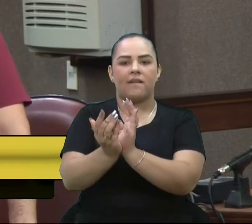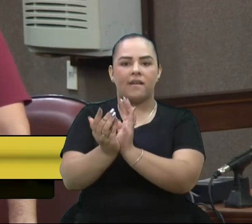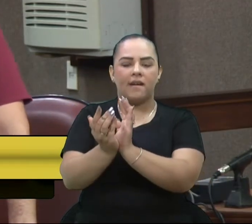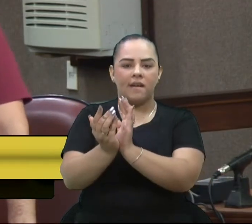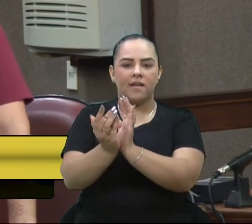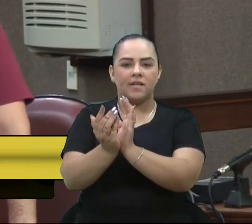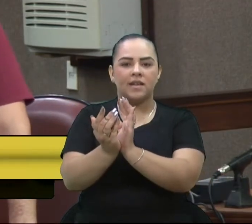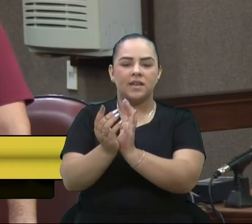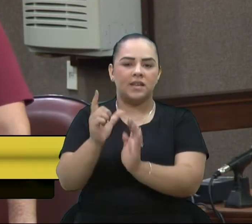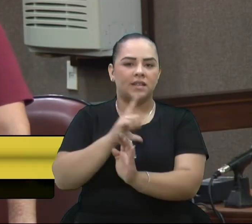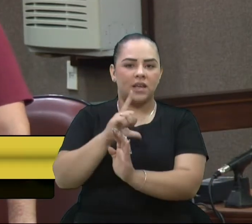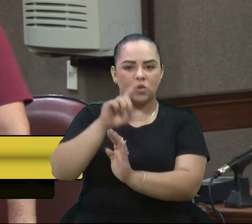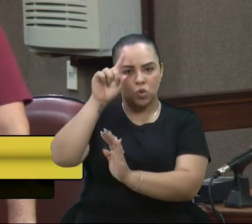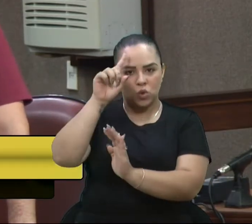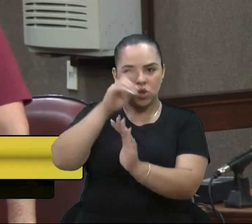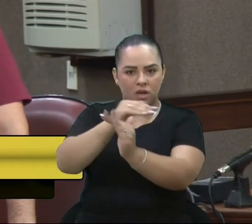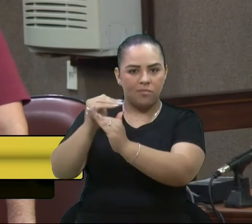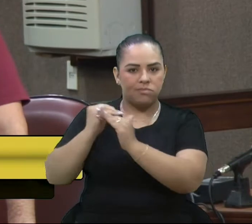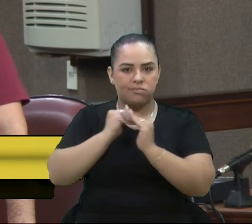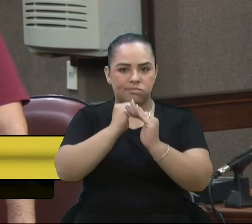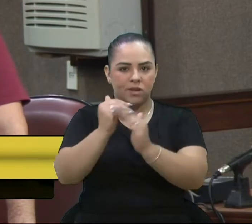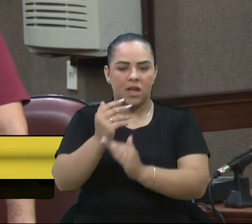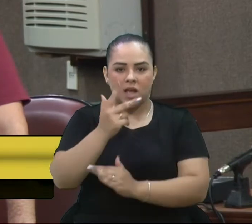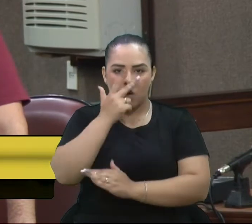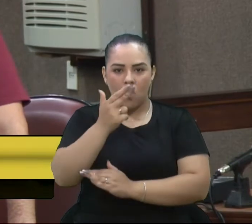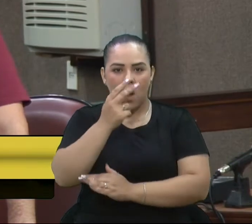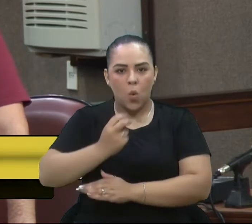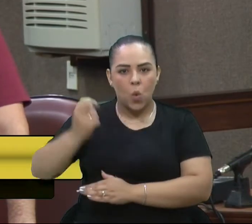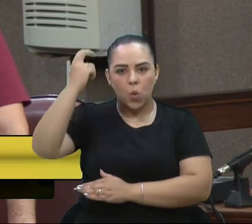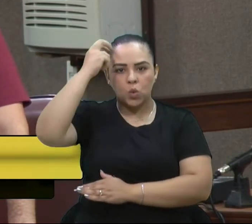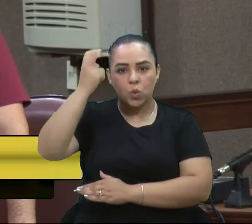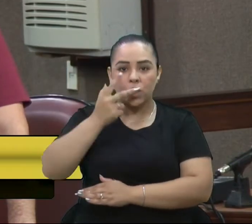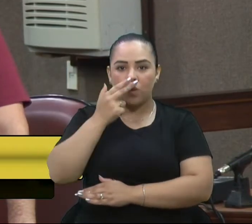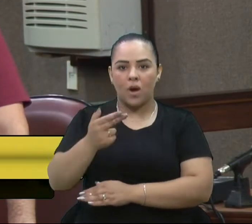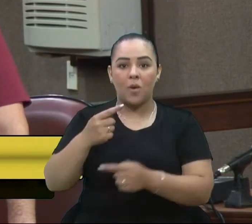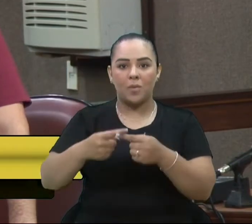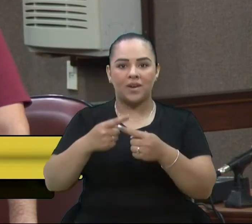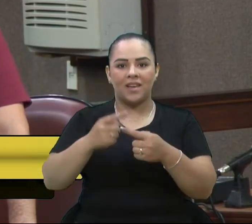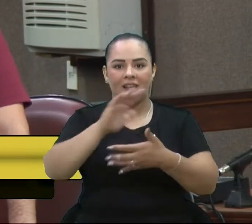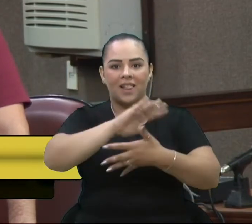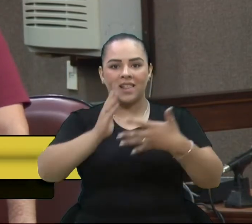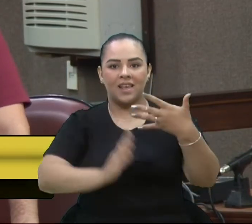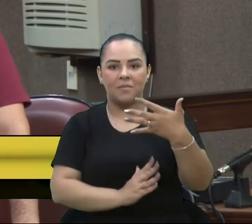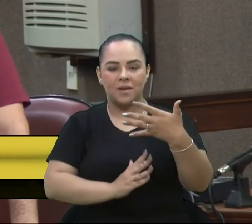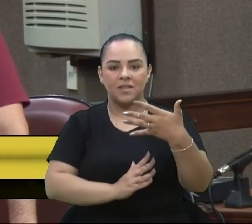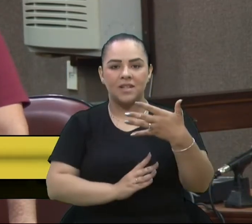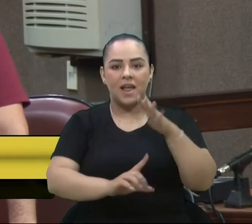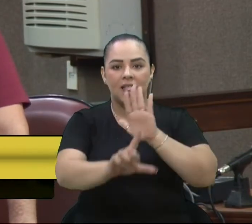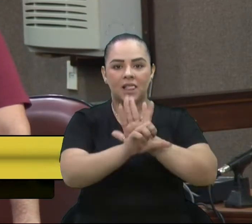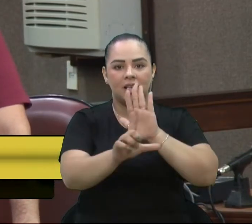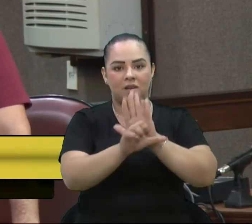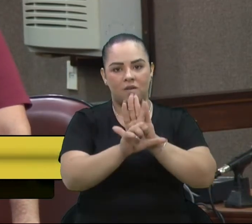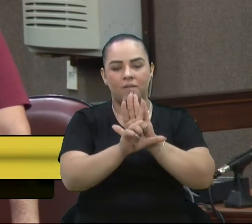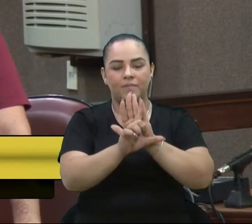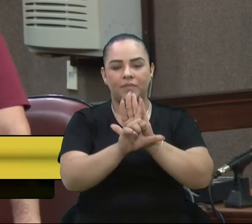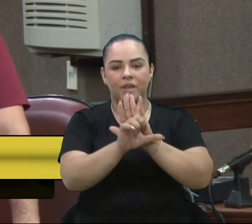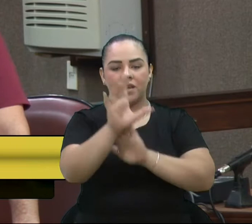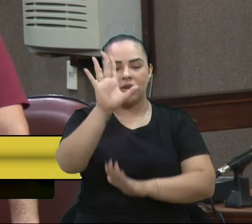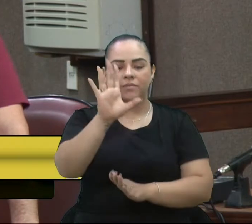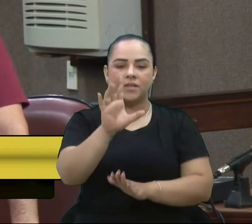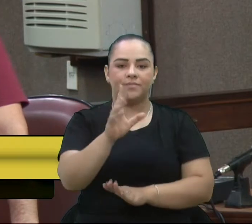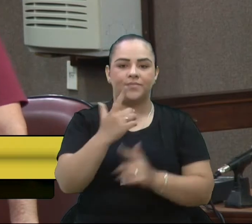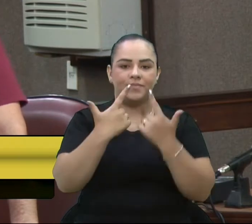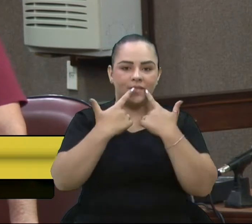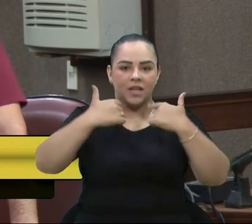o dia a dia igual a eles, mesma cultura, porque Libras é a língua oficial deles, a segunda língua